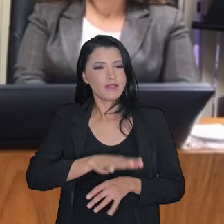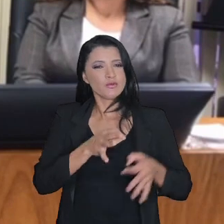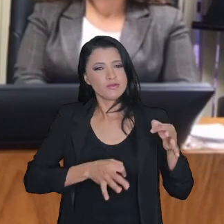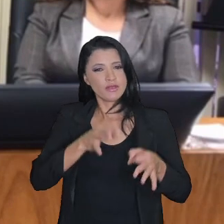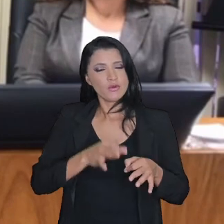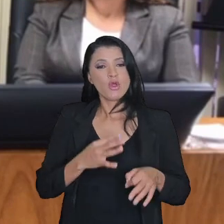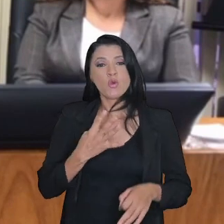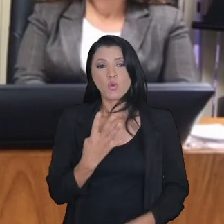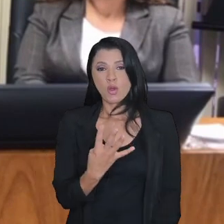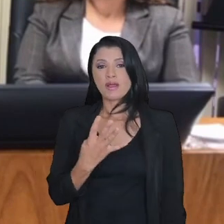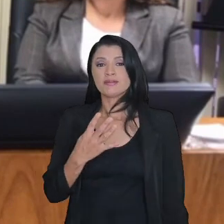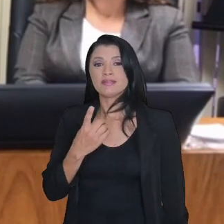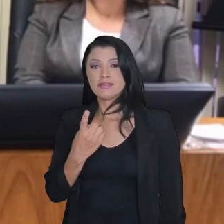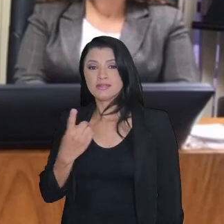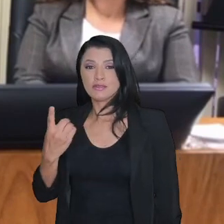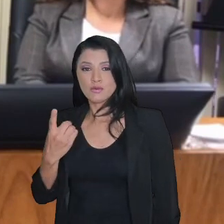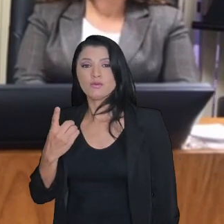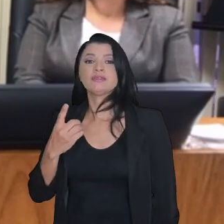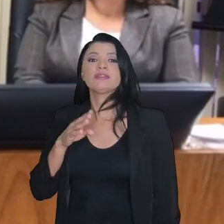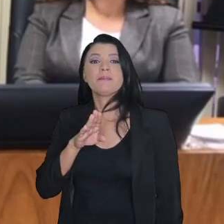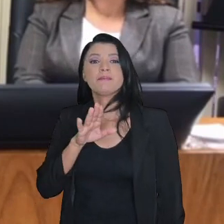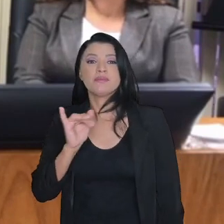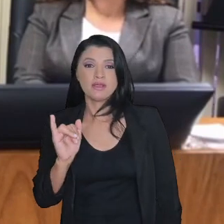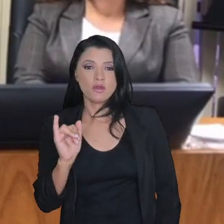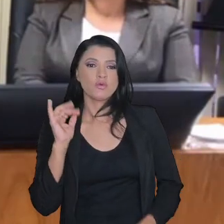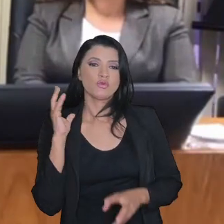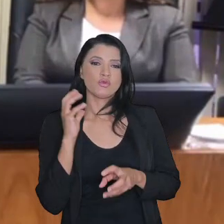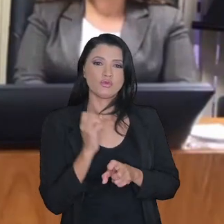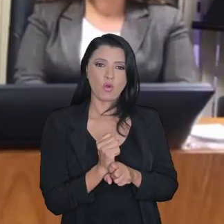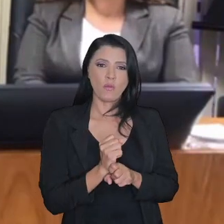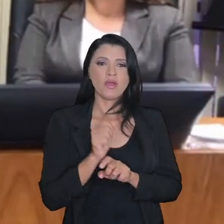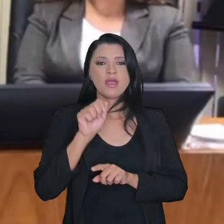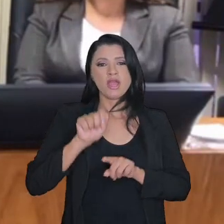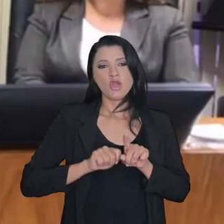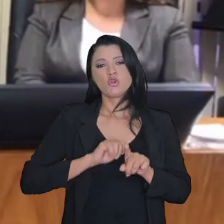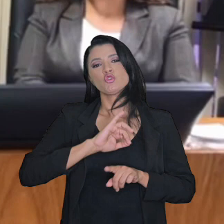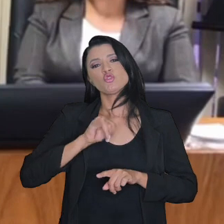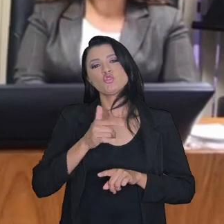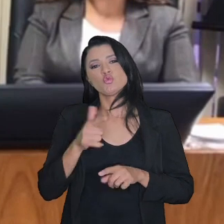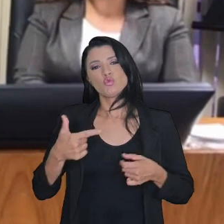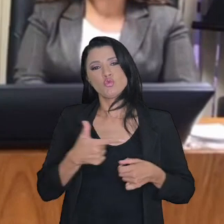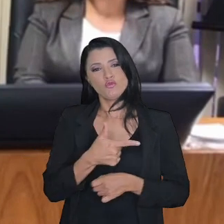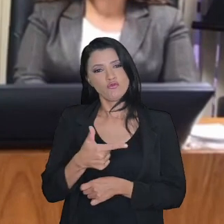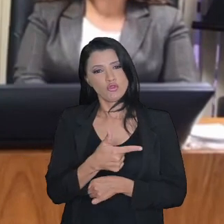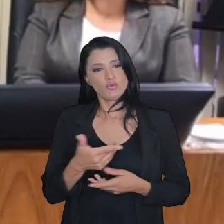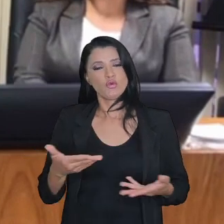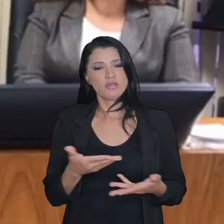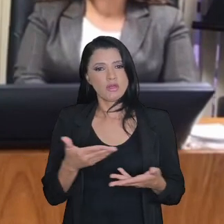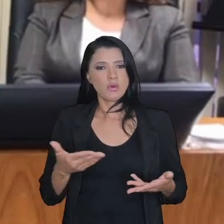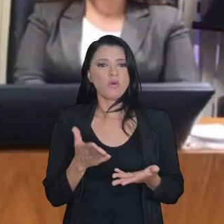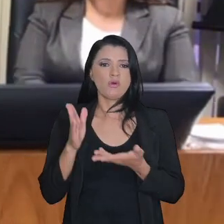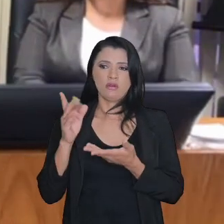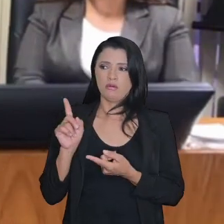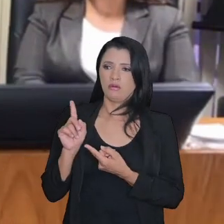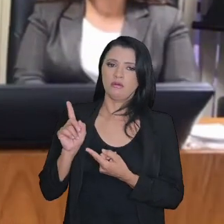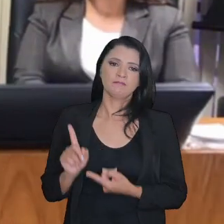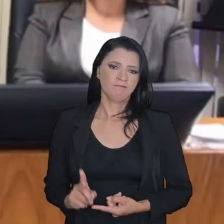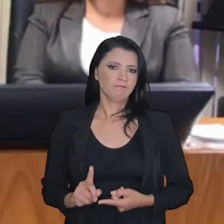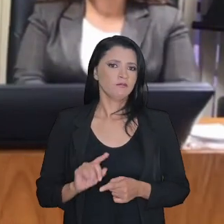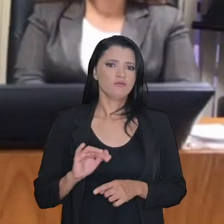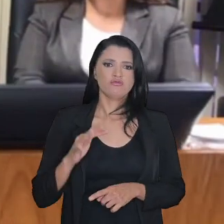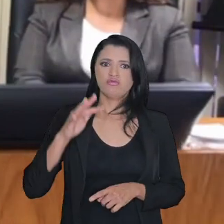E o total, em junho de 2022, agora, com 2 trilhões de reais. Então, são valores altíssimos. Você vê, na parte